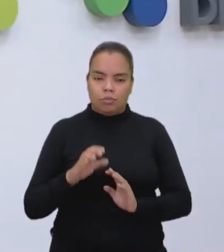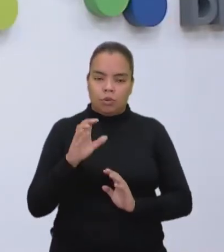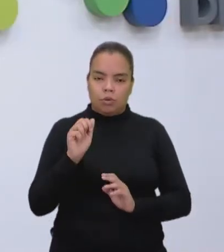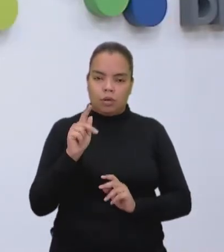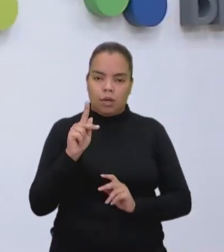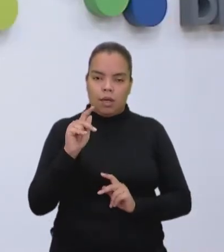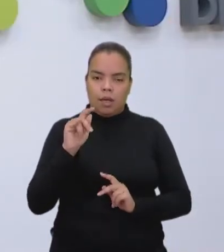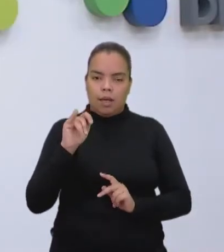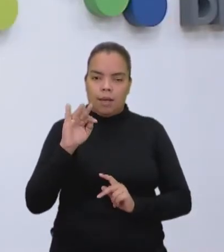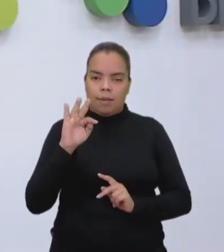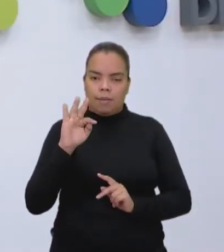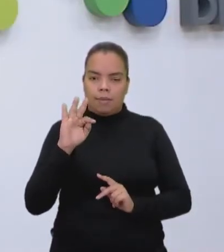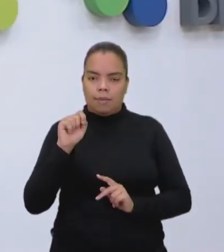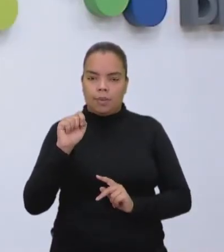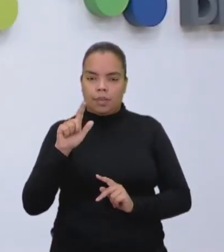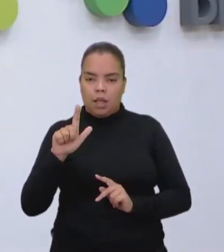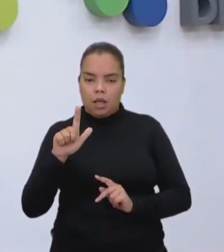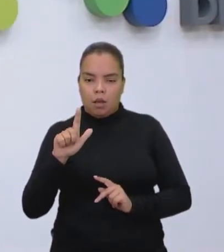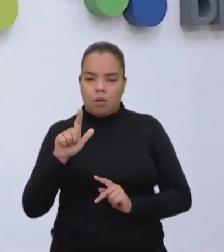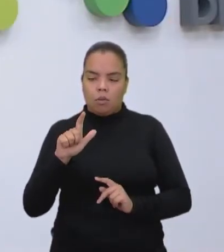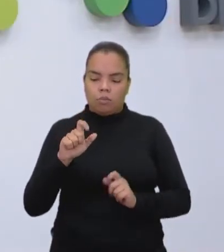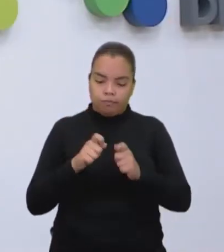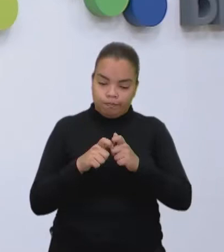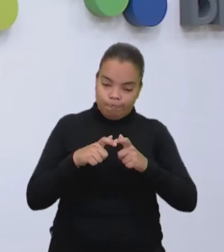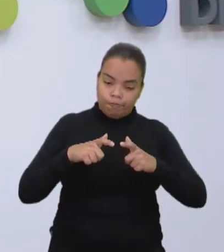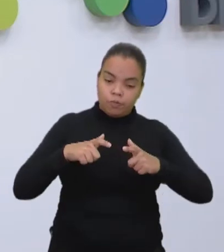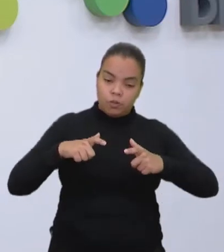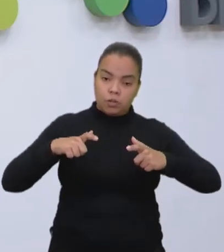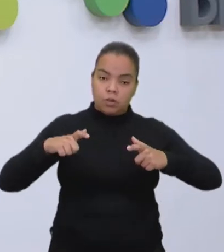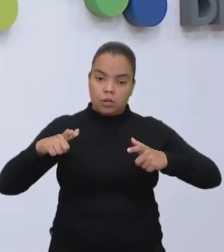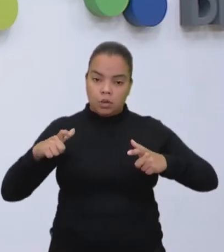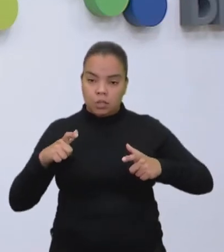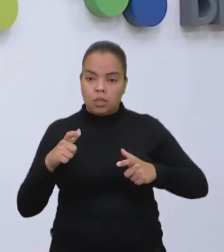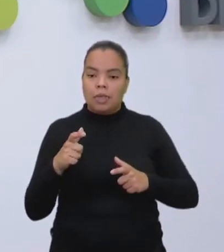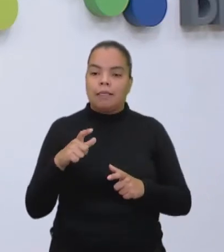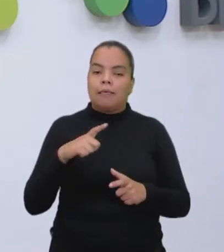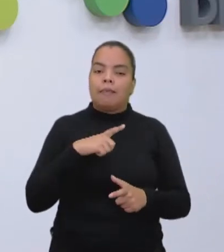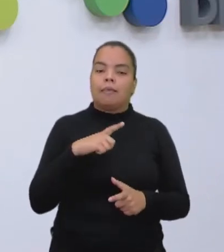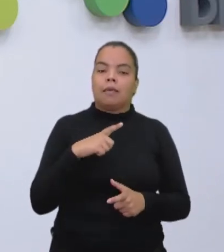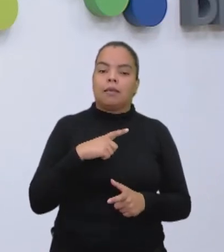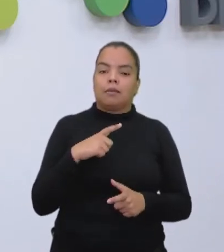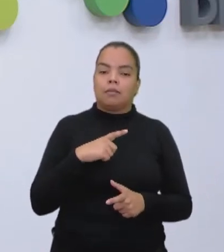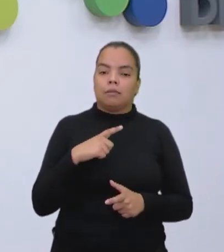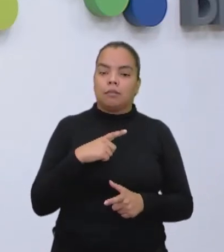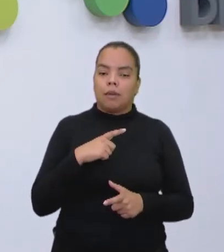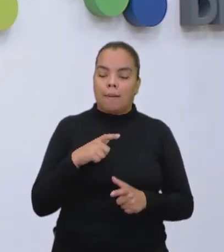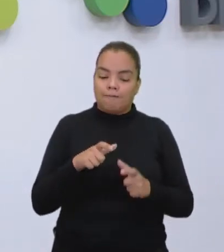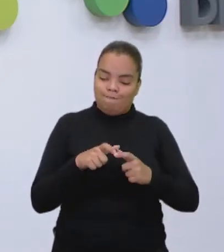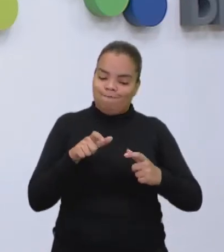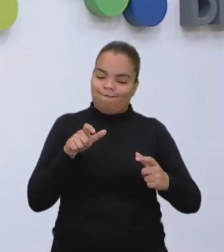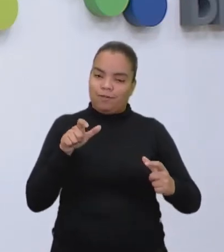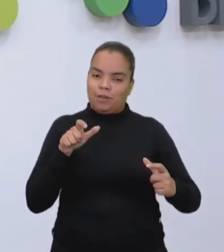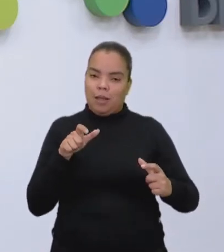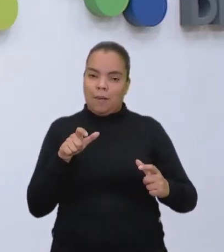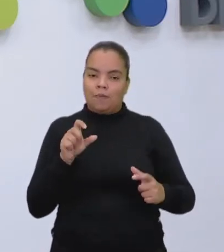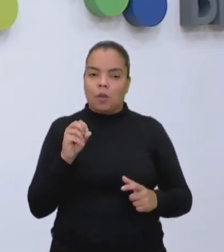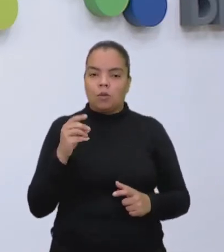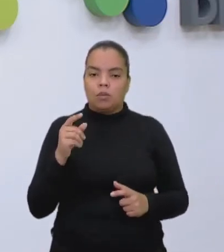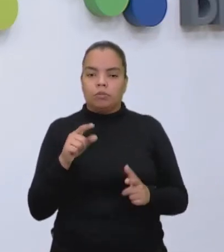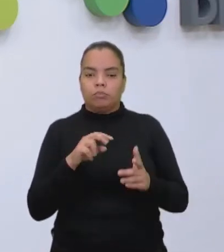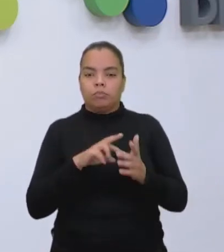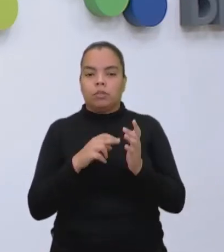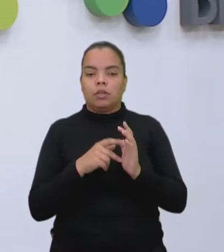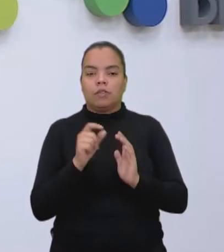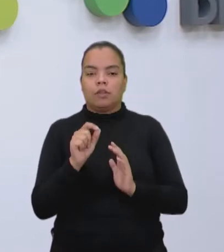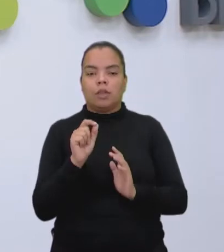ele impacta mais no total de custos. ou seja, para eu conseguir ter uma